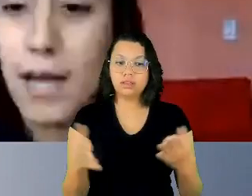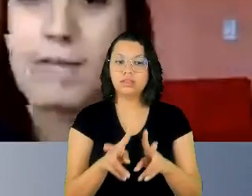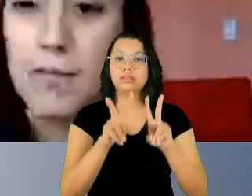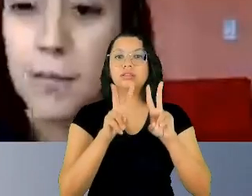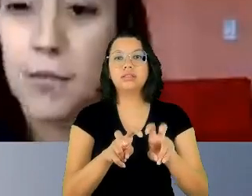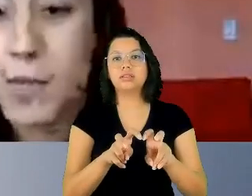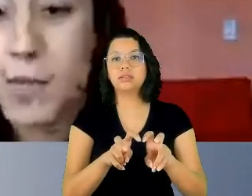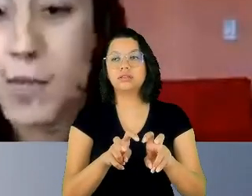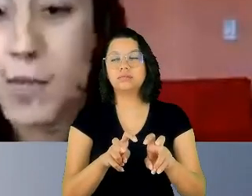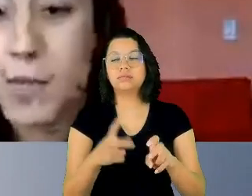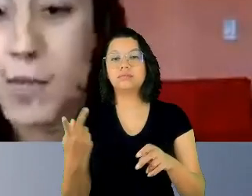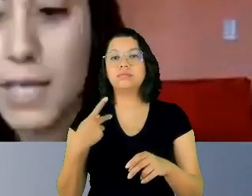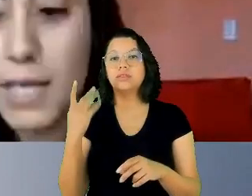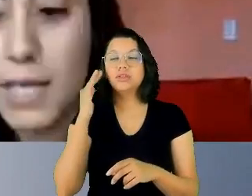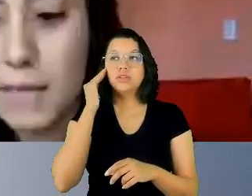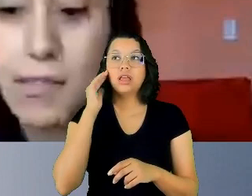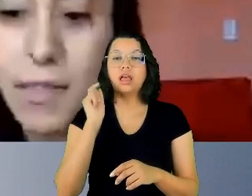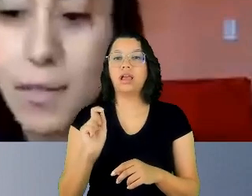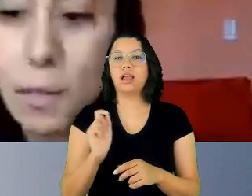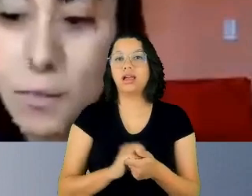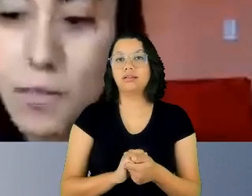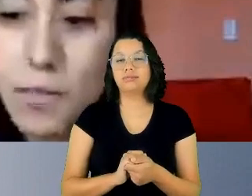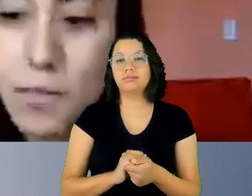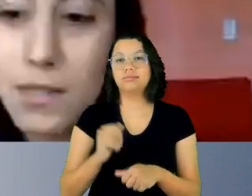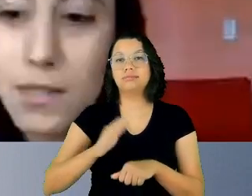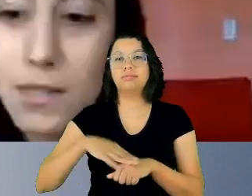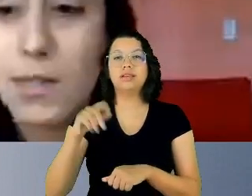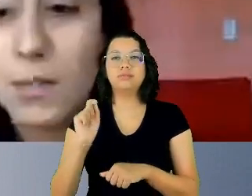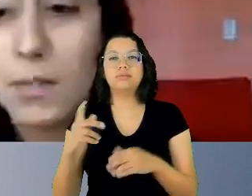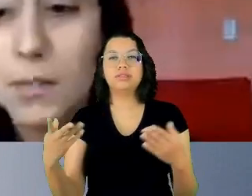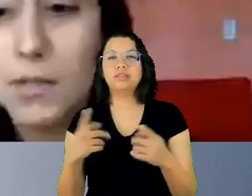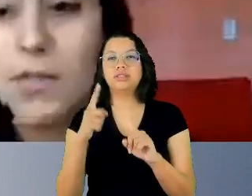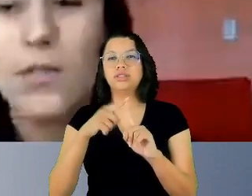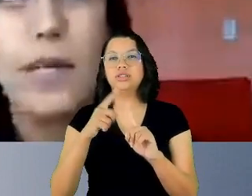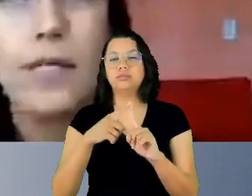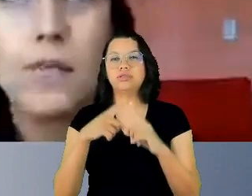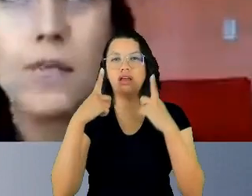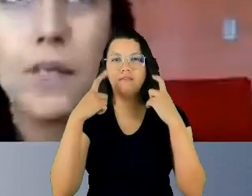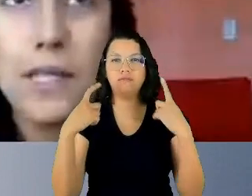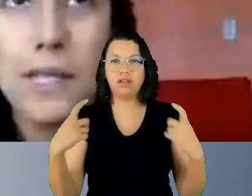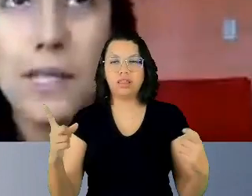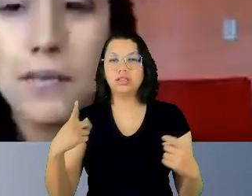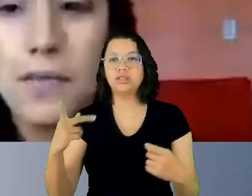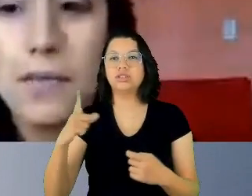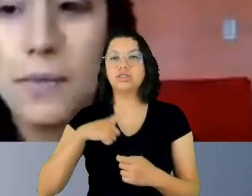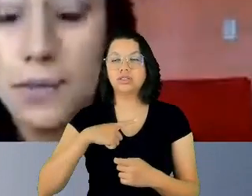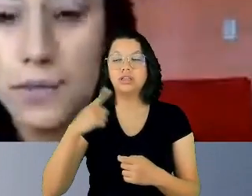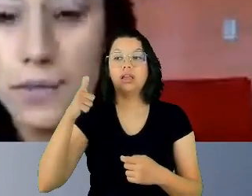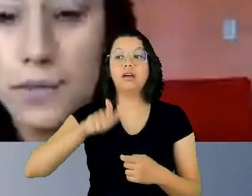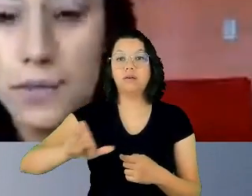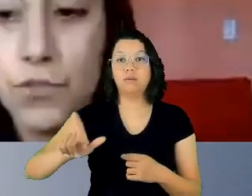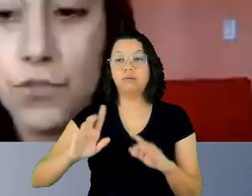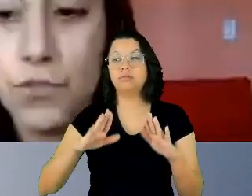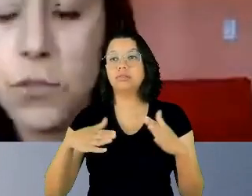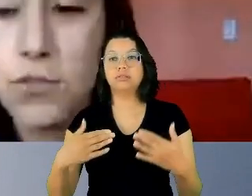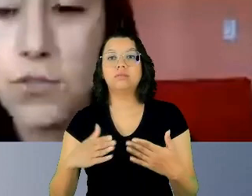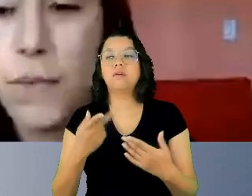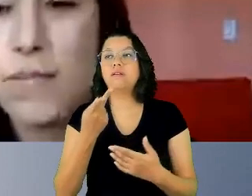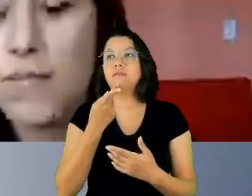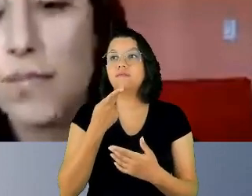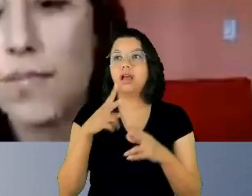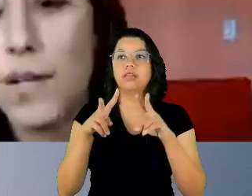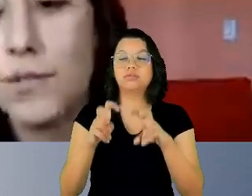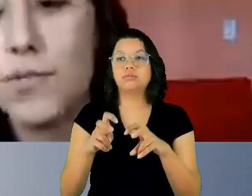além desse tipo de violência, né? A gente tem outras, então, quando a gente fala sobre violência de gênero,